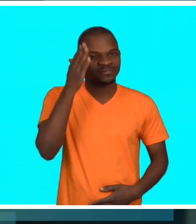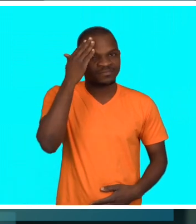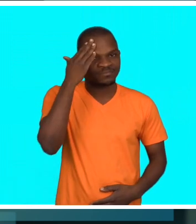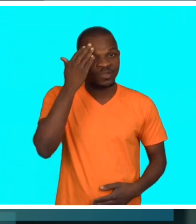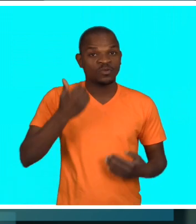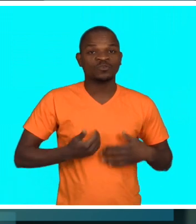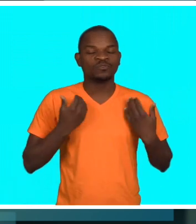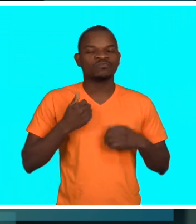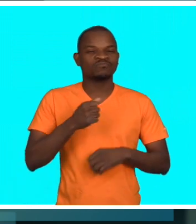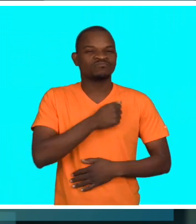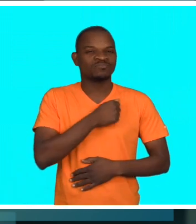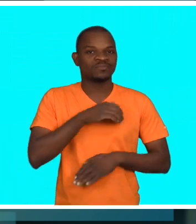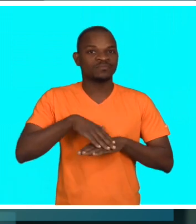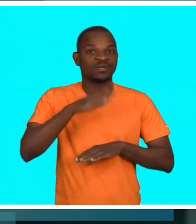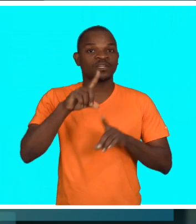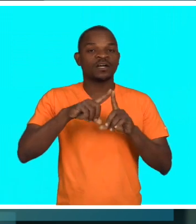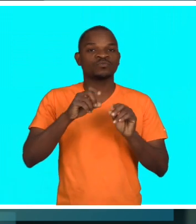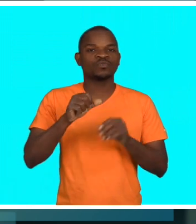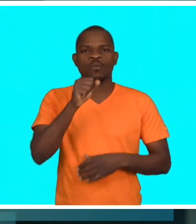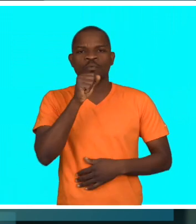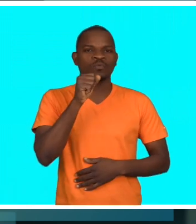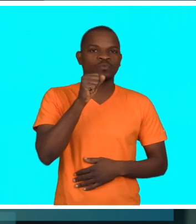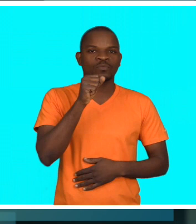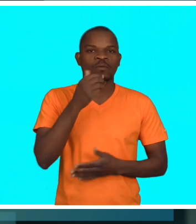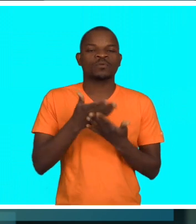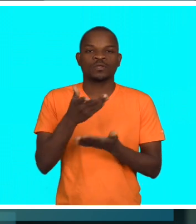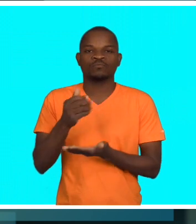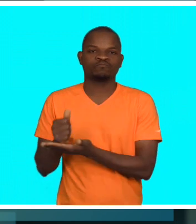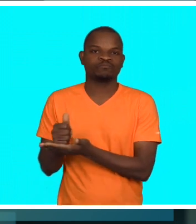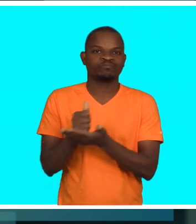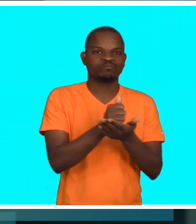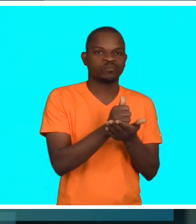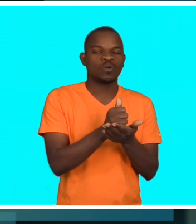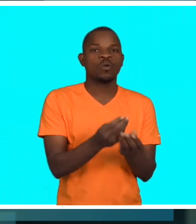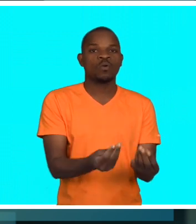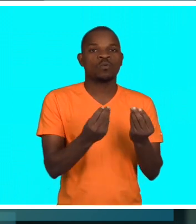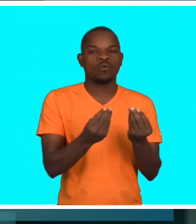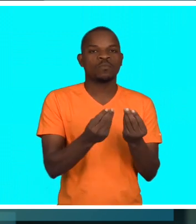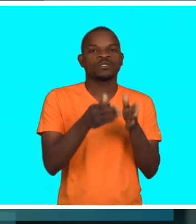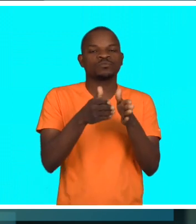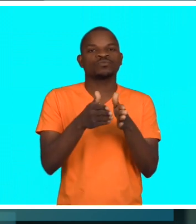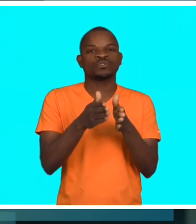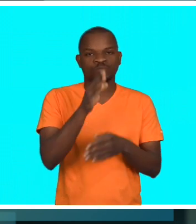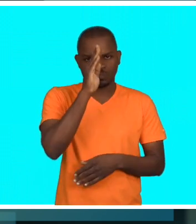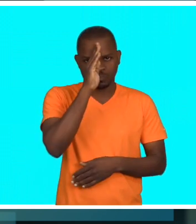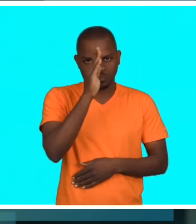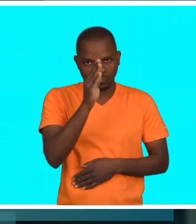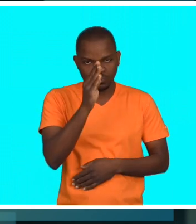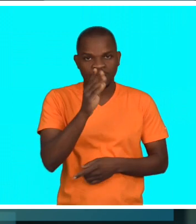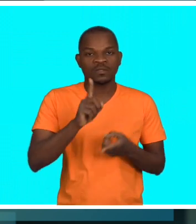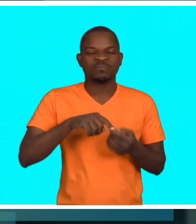que o jovem gosta muito de música, a música influencia muito na forma, no modo e comportamento dos